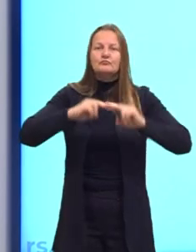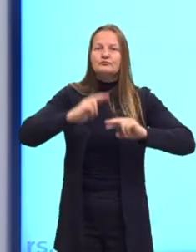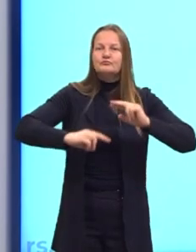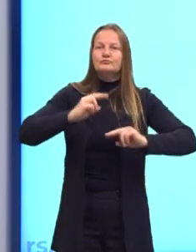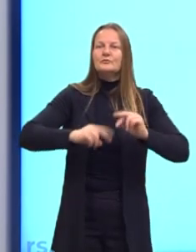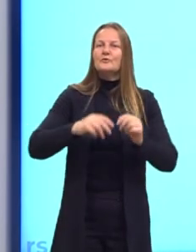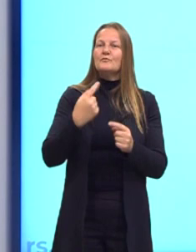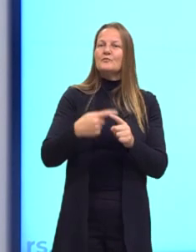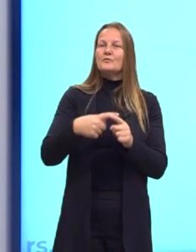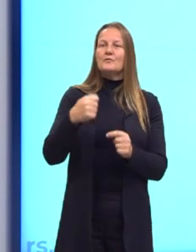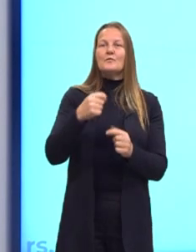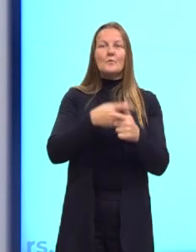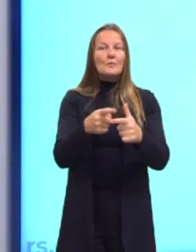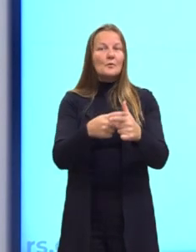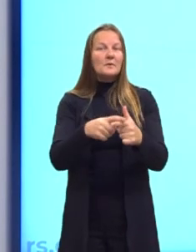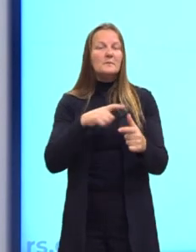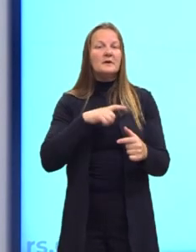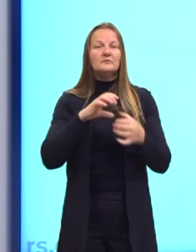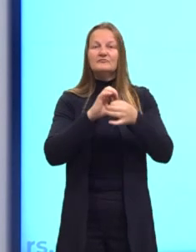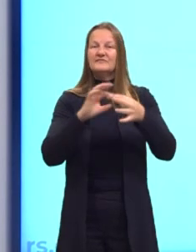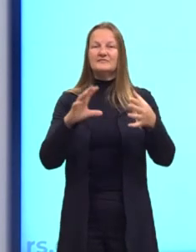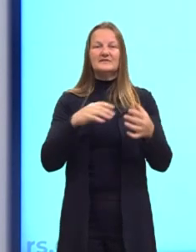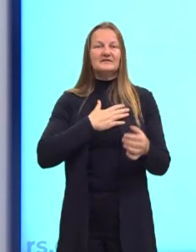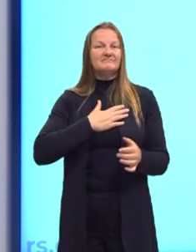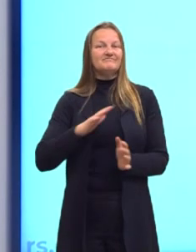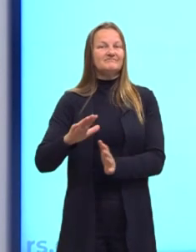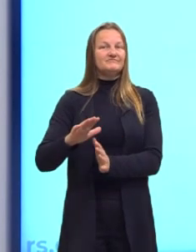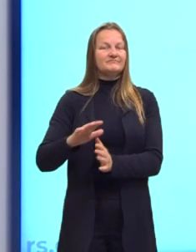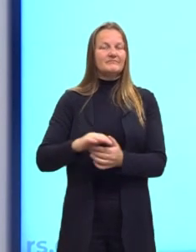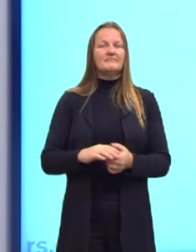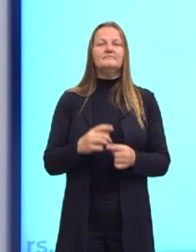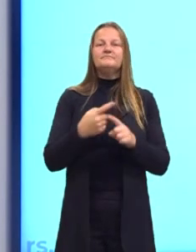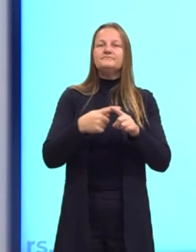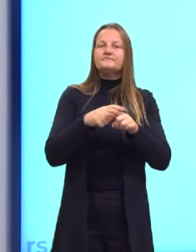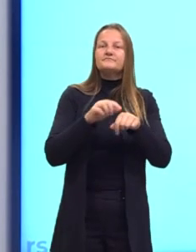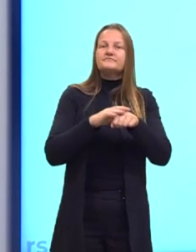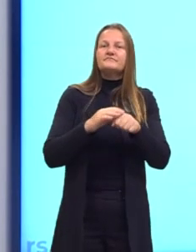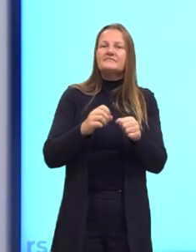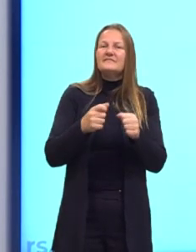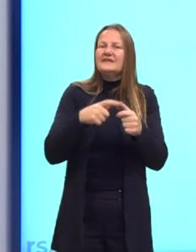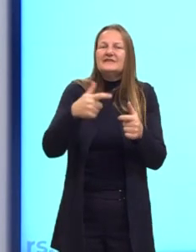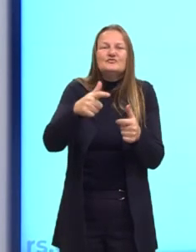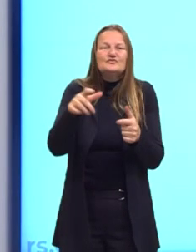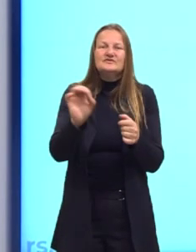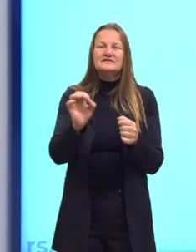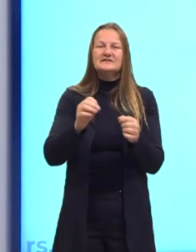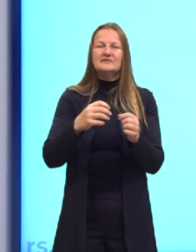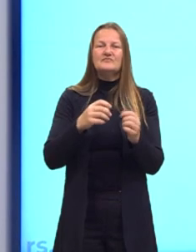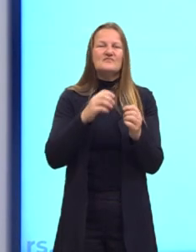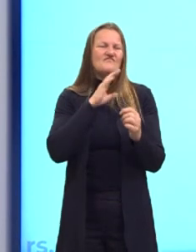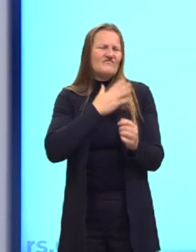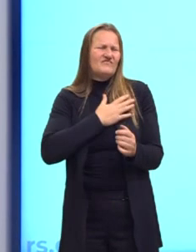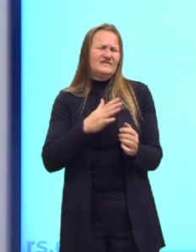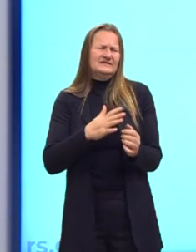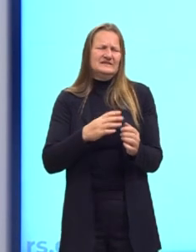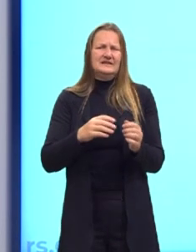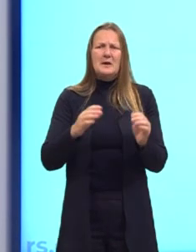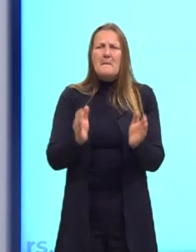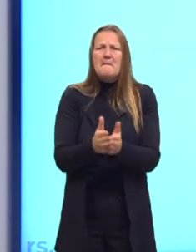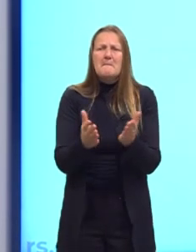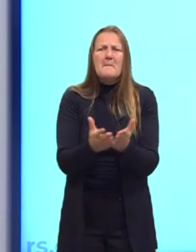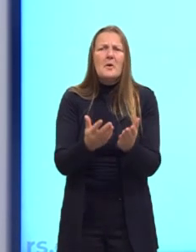tendo em vista esse problema com o liberalismo, que o liberalismo em excesso, os menos favorecidos, acabavam não